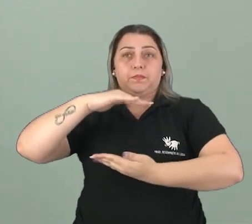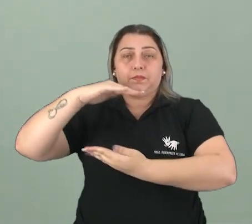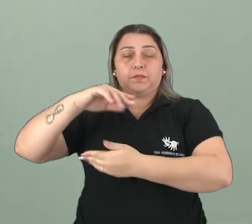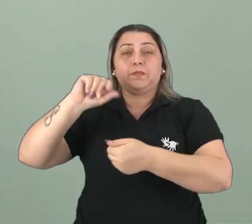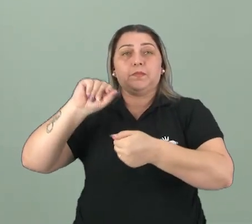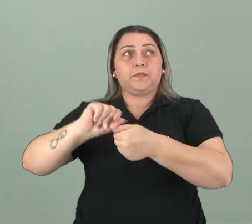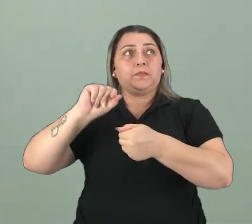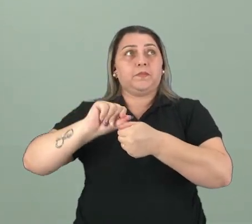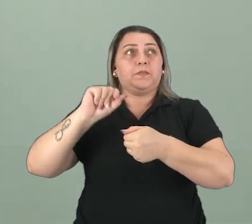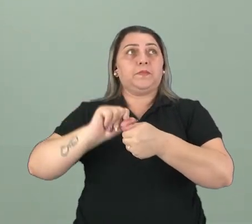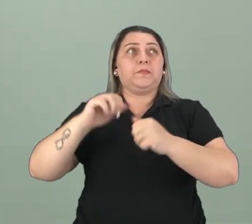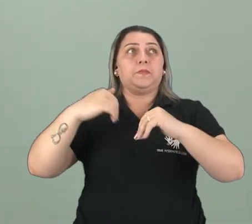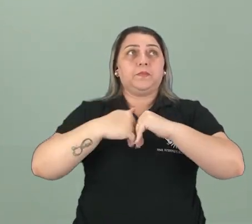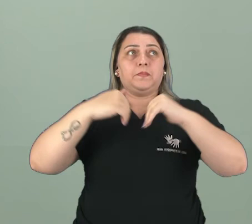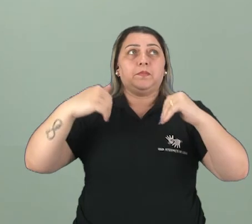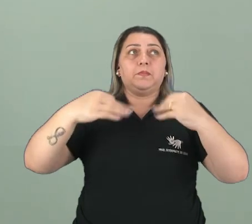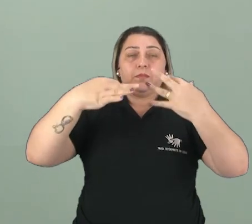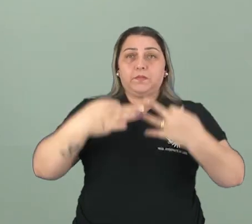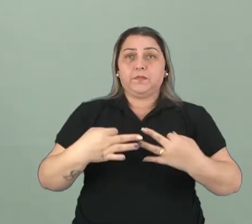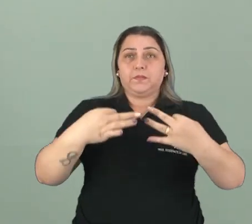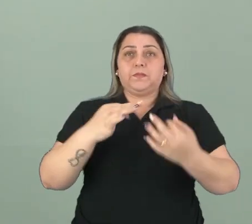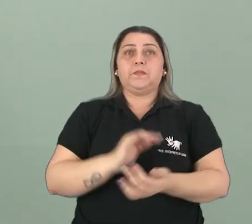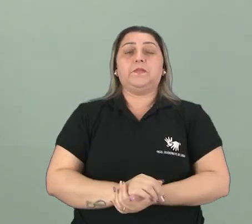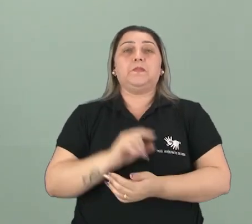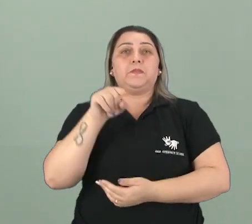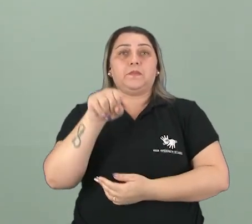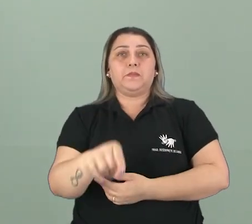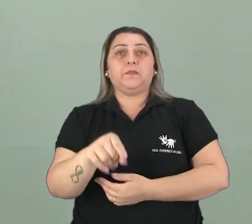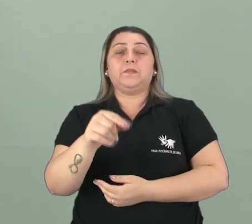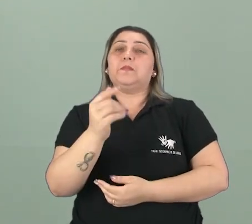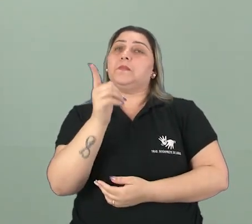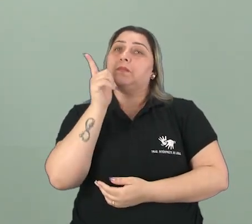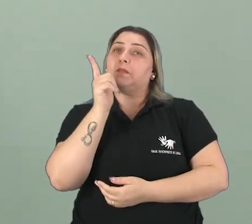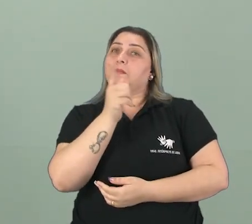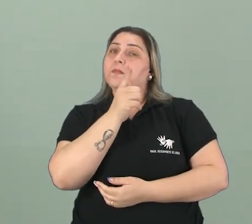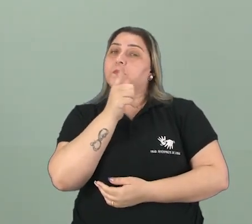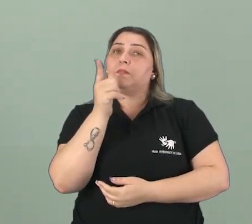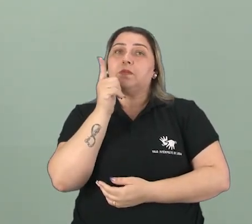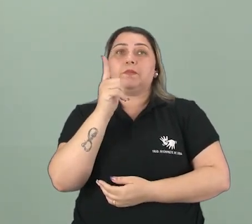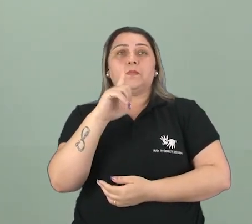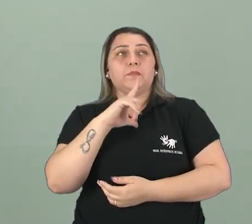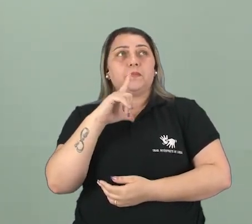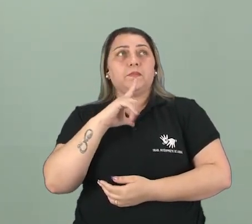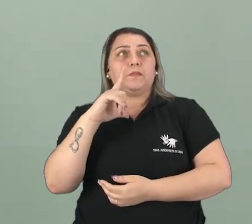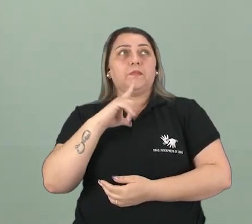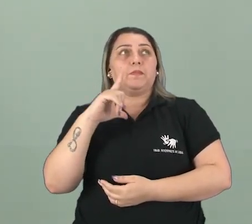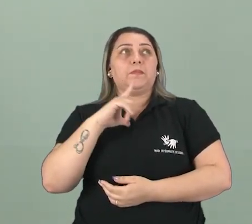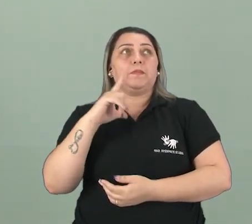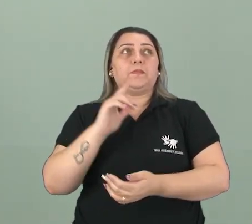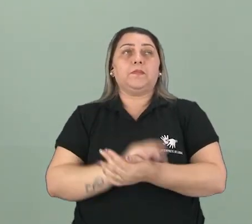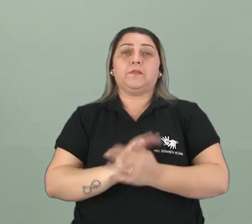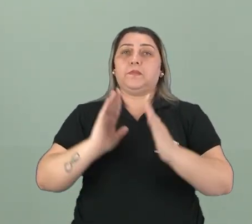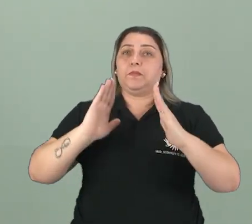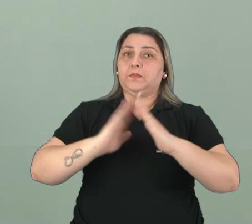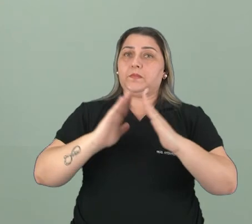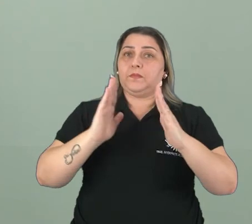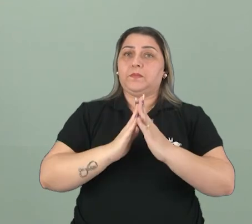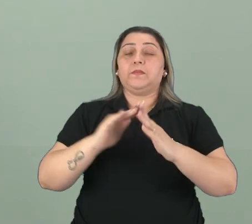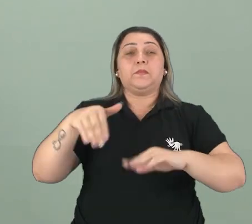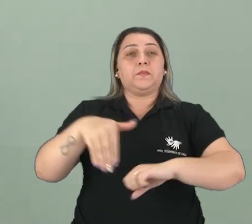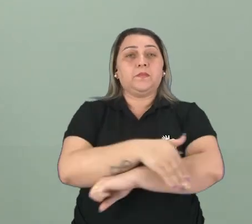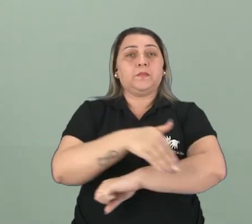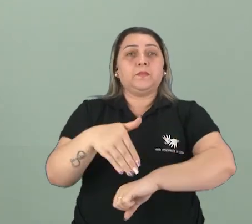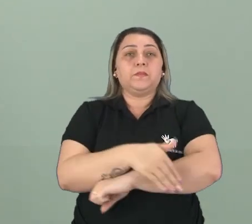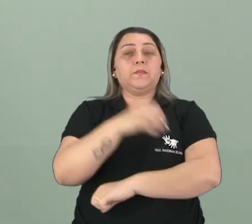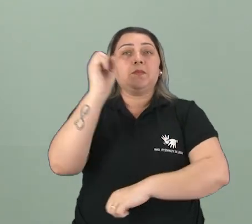faça esse descarte de forma adequada. Quando você lanchar, né, que você estiver fora da sua casa ou na rua, você